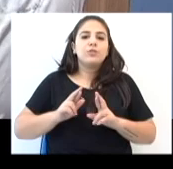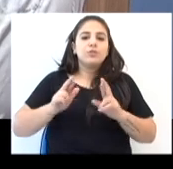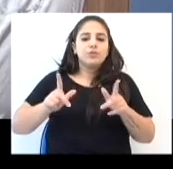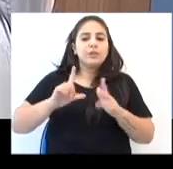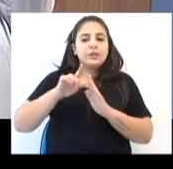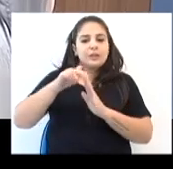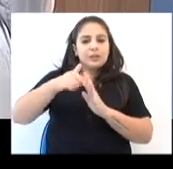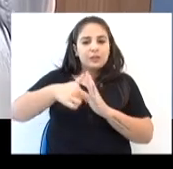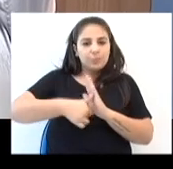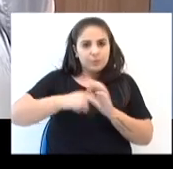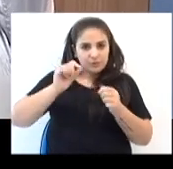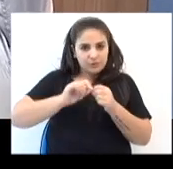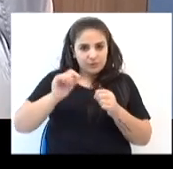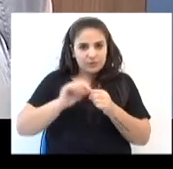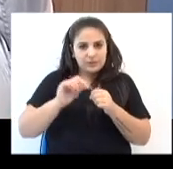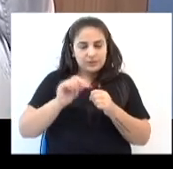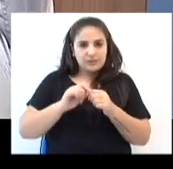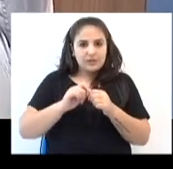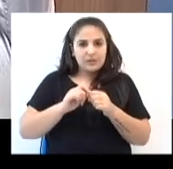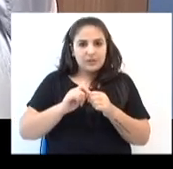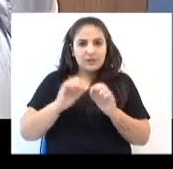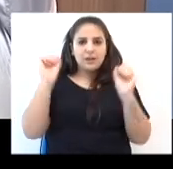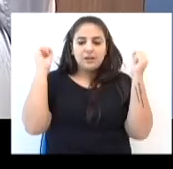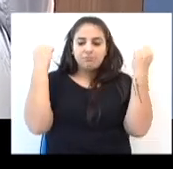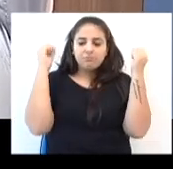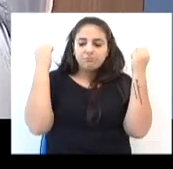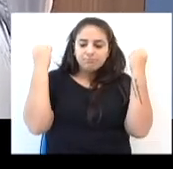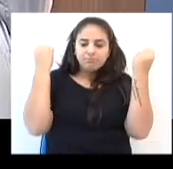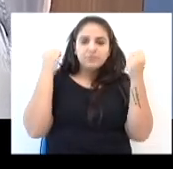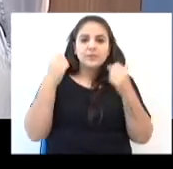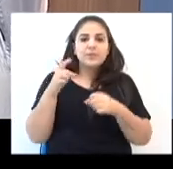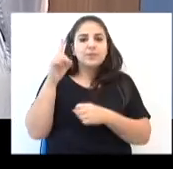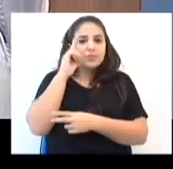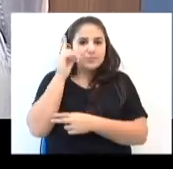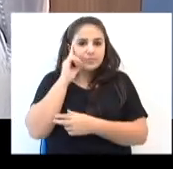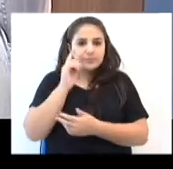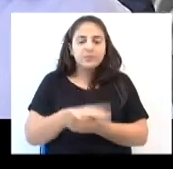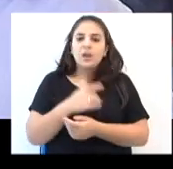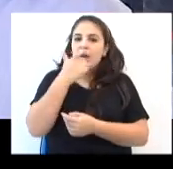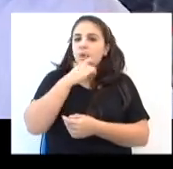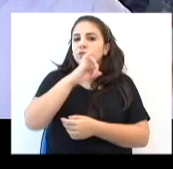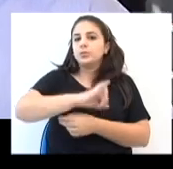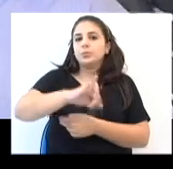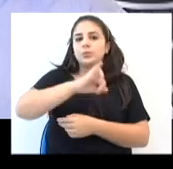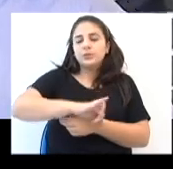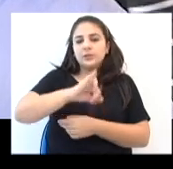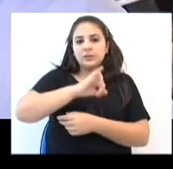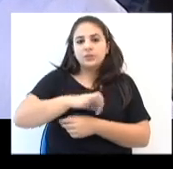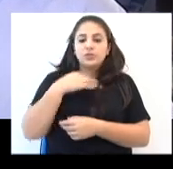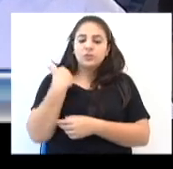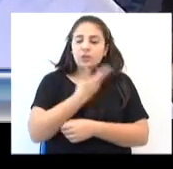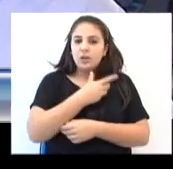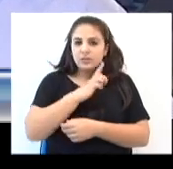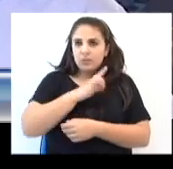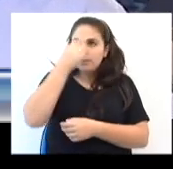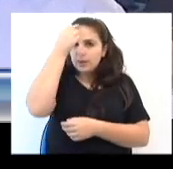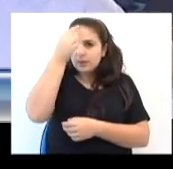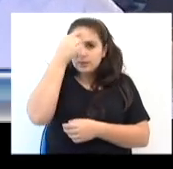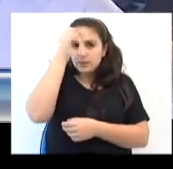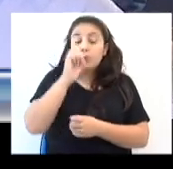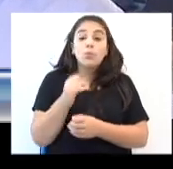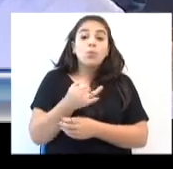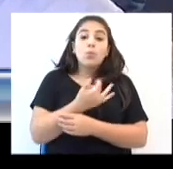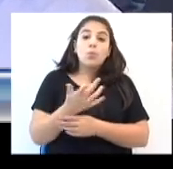a diferença após inserir uma atividade física em sua rotina. Eu acho que é bastante importante a gente ter uma